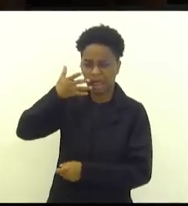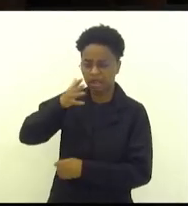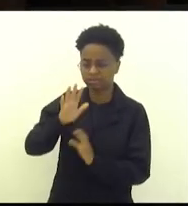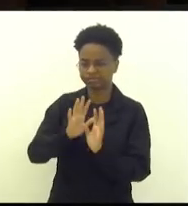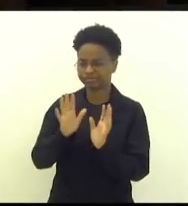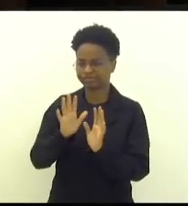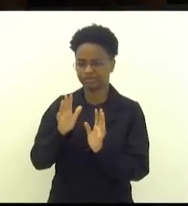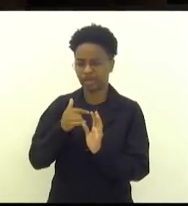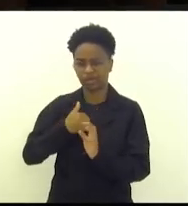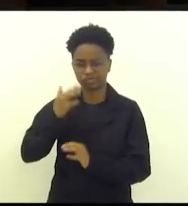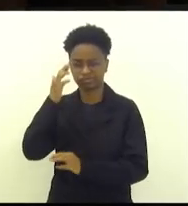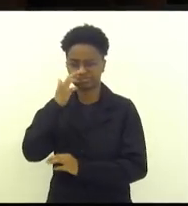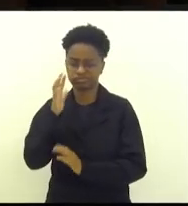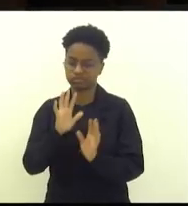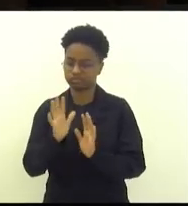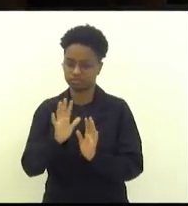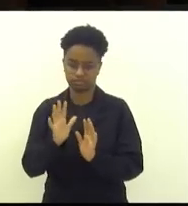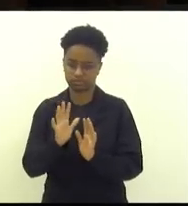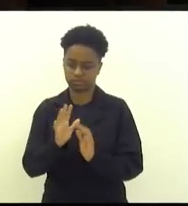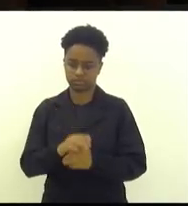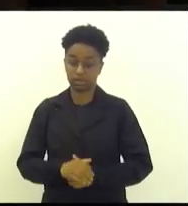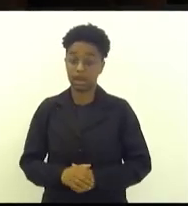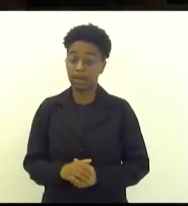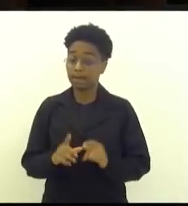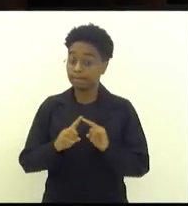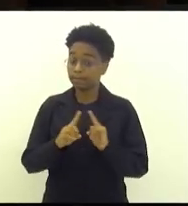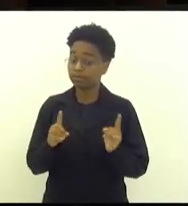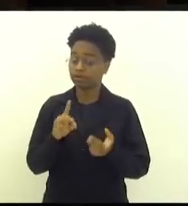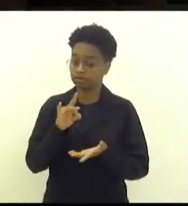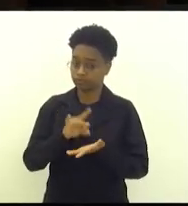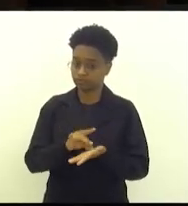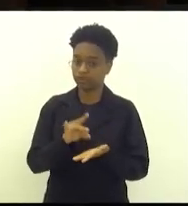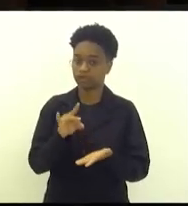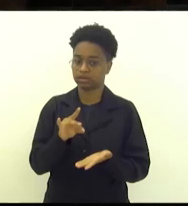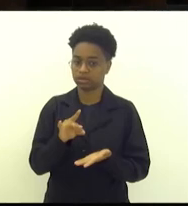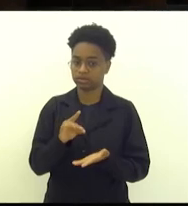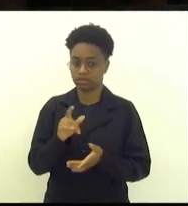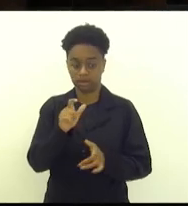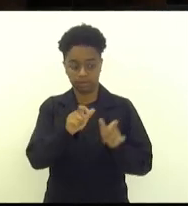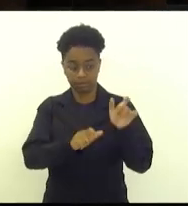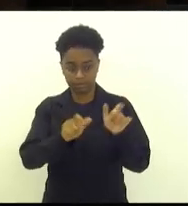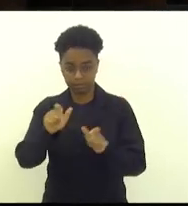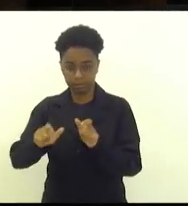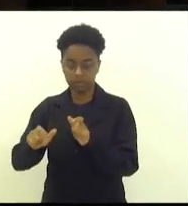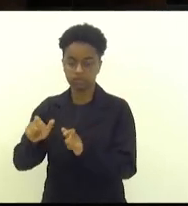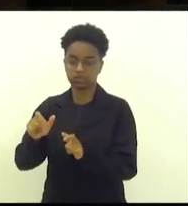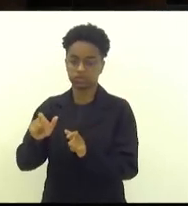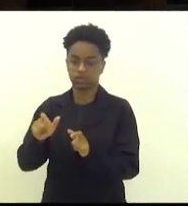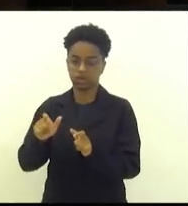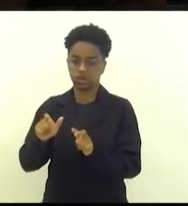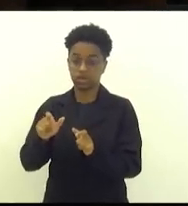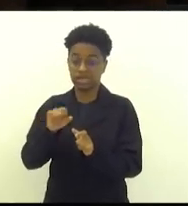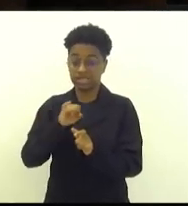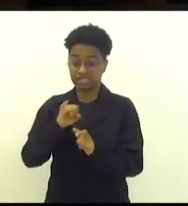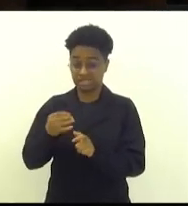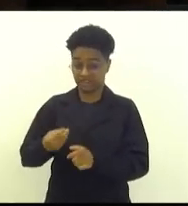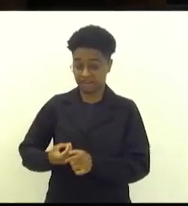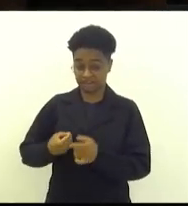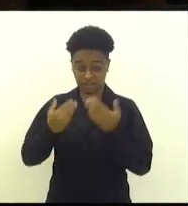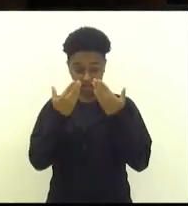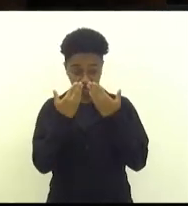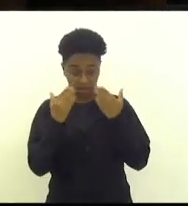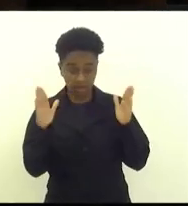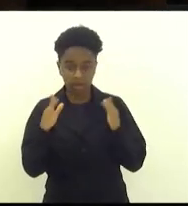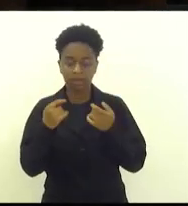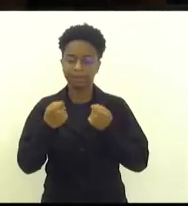me cabe fiscalizar este ponto, mas é fato que as pessoas, quando se tornam pessoas públicas, elas